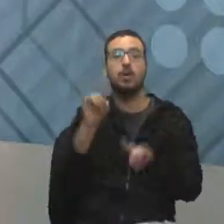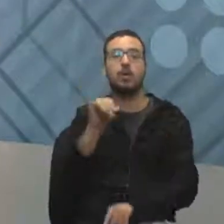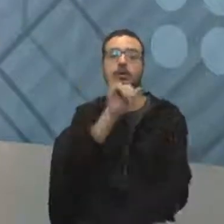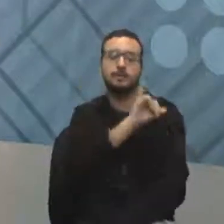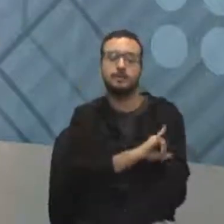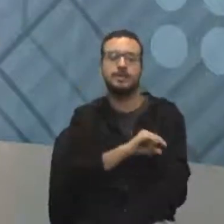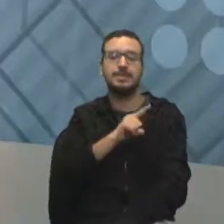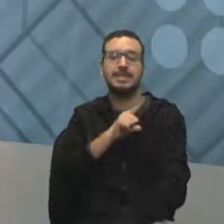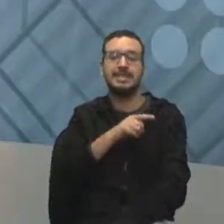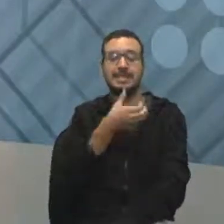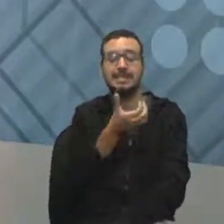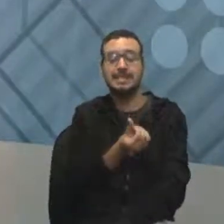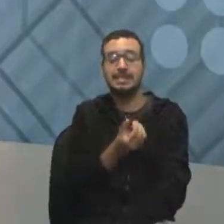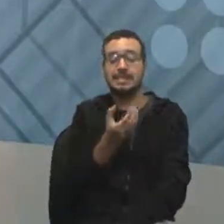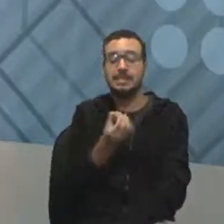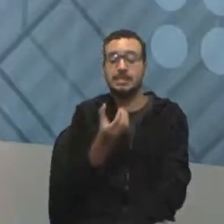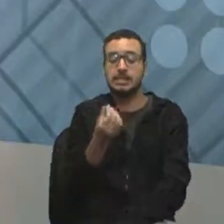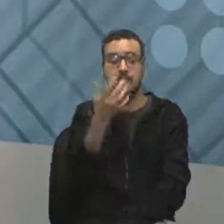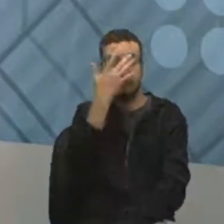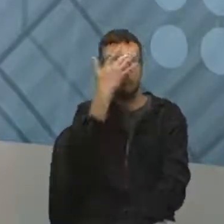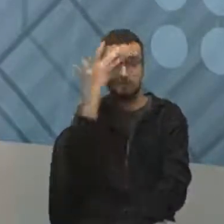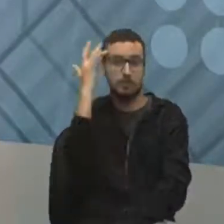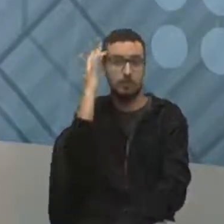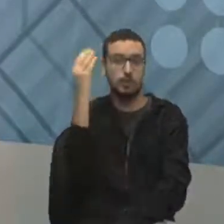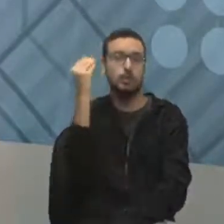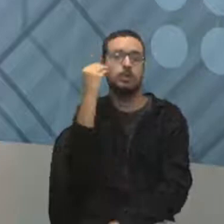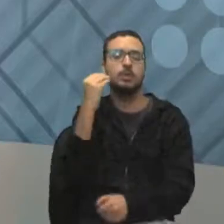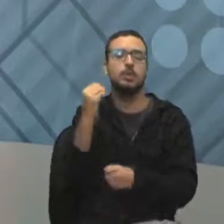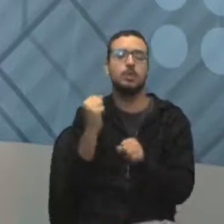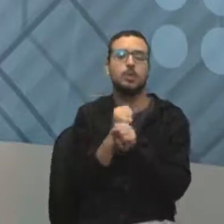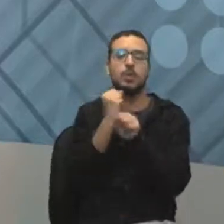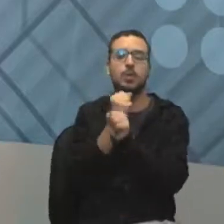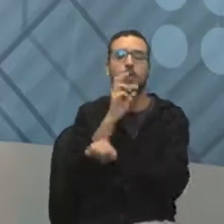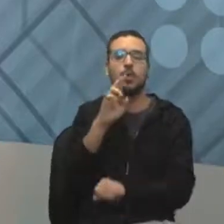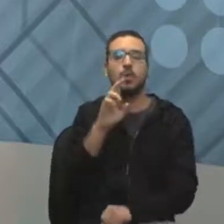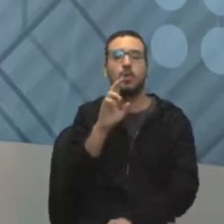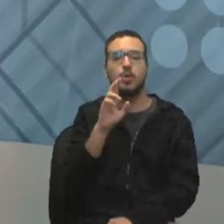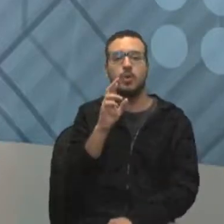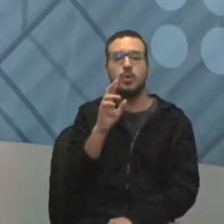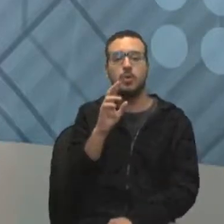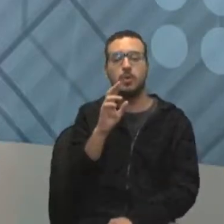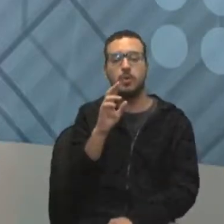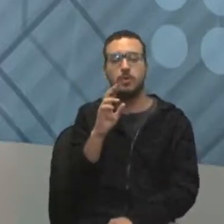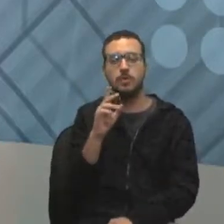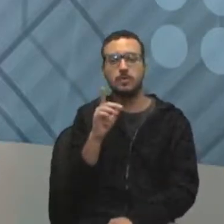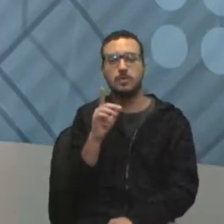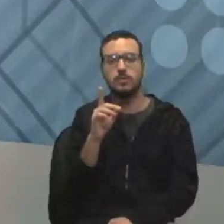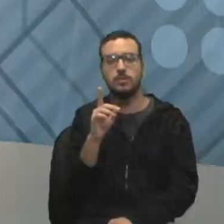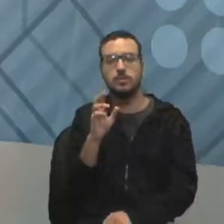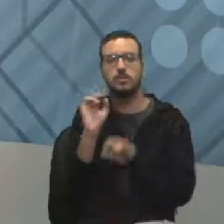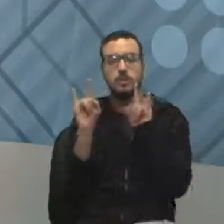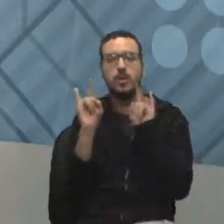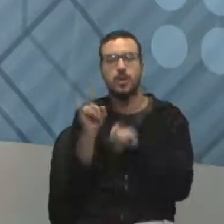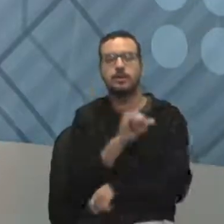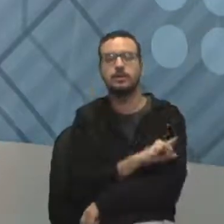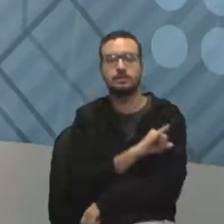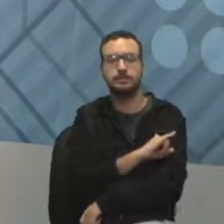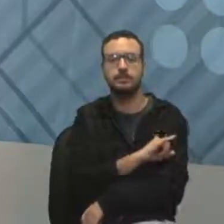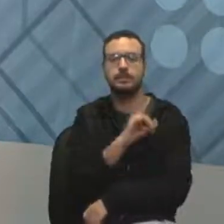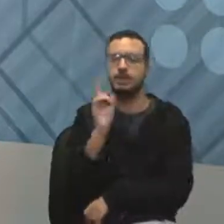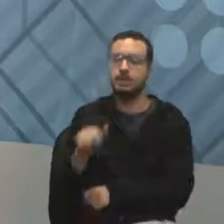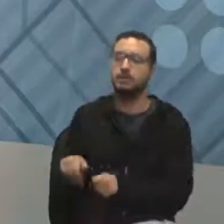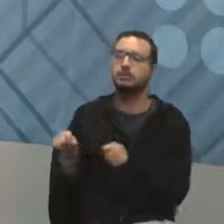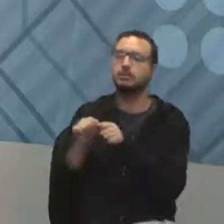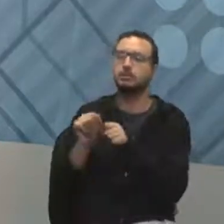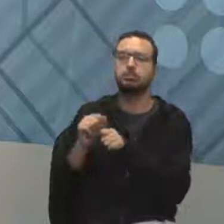mundo aqui trabalhando junto, construindo o Rock in Rio. Essas 600 pessoas estão montando palco, parque,